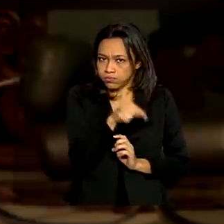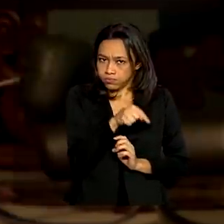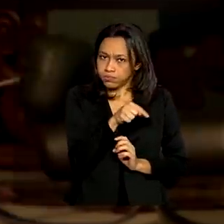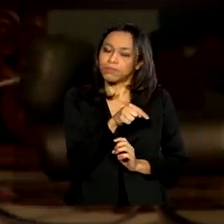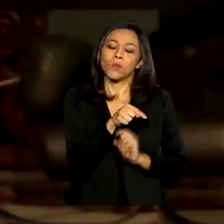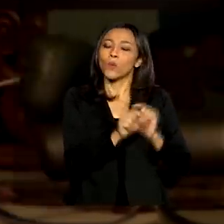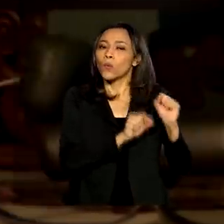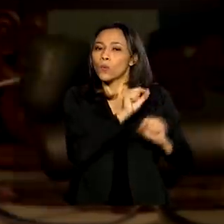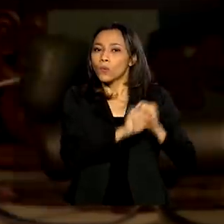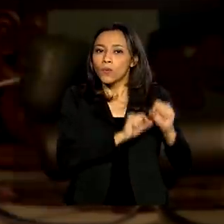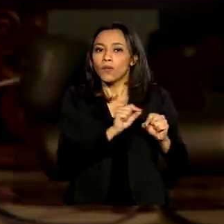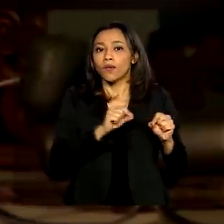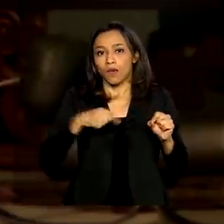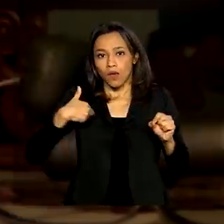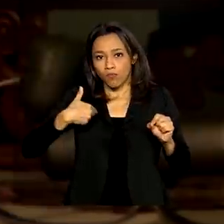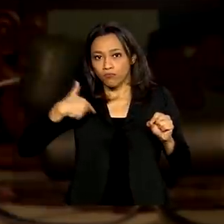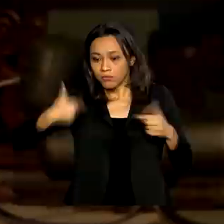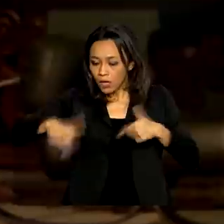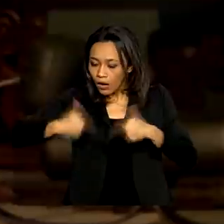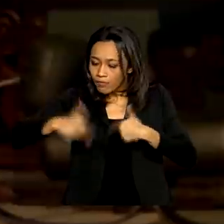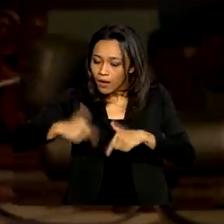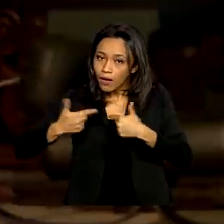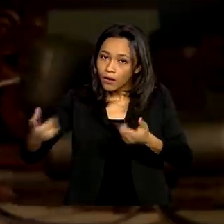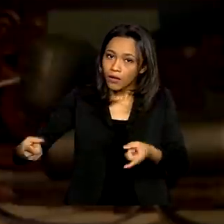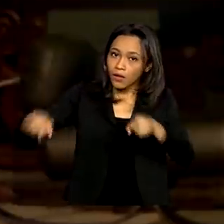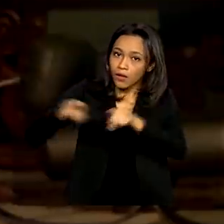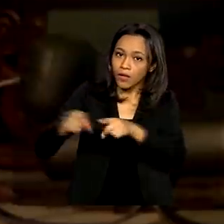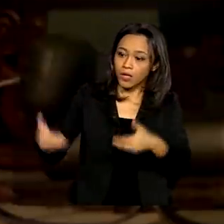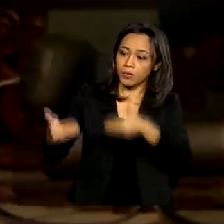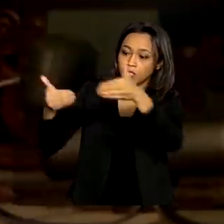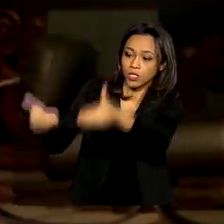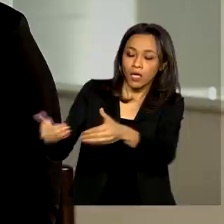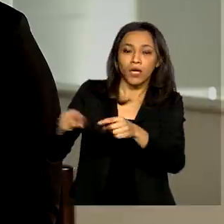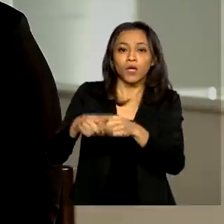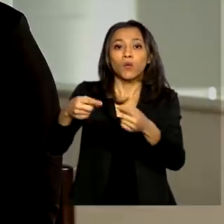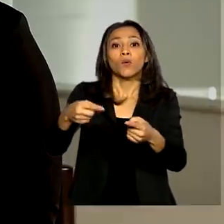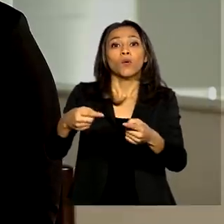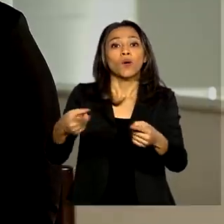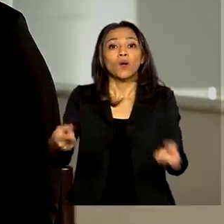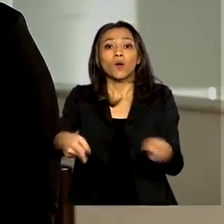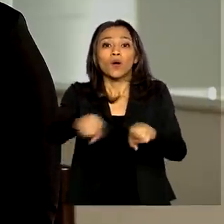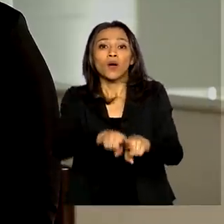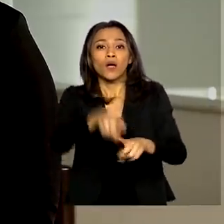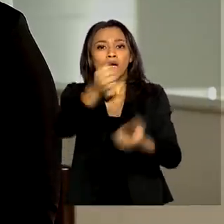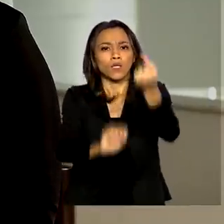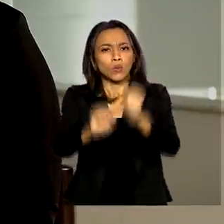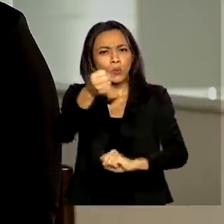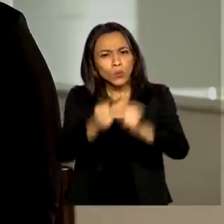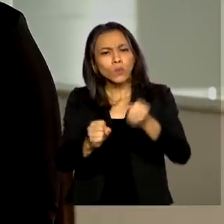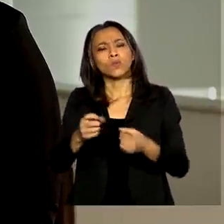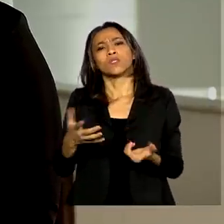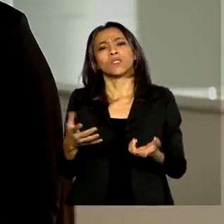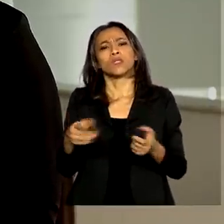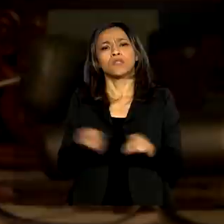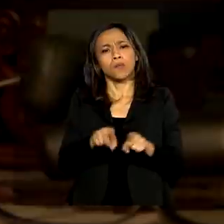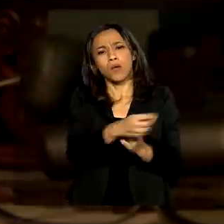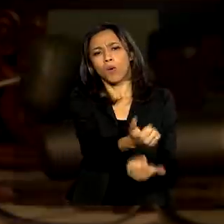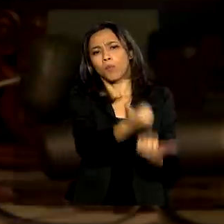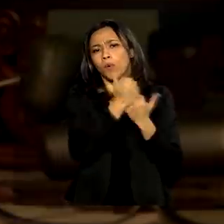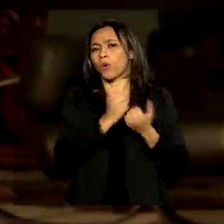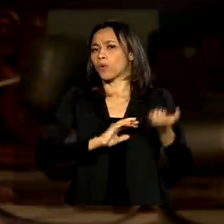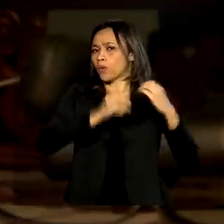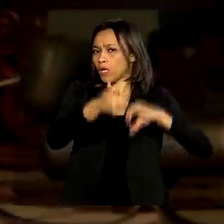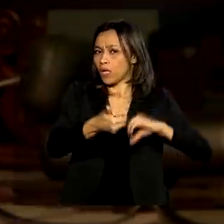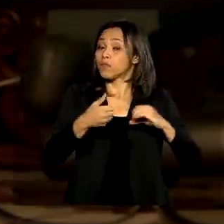num trabalho que está sendo feito com o Ministério, com a indústria, com todo o setor produtivo do país, o Congresso Nacional e o